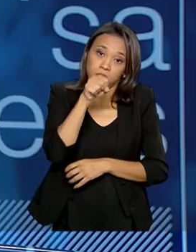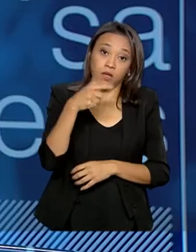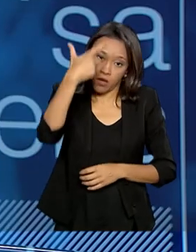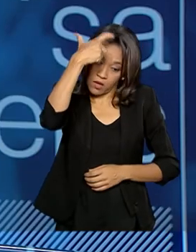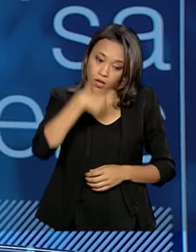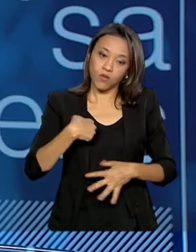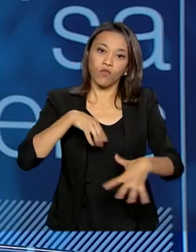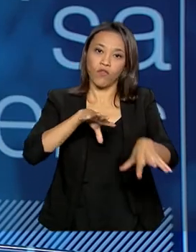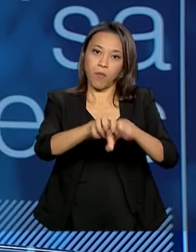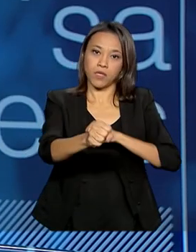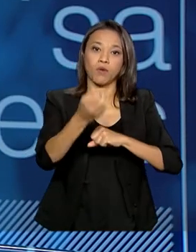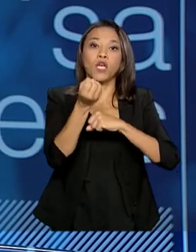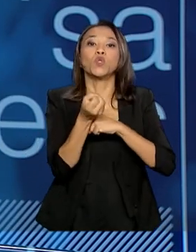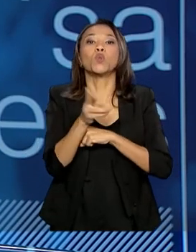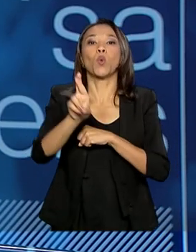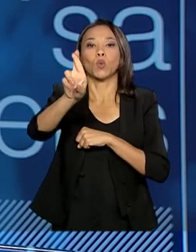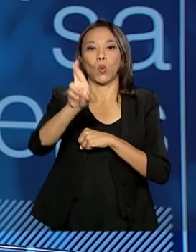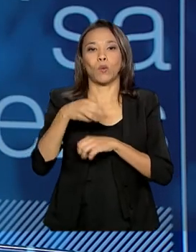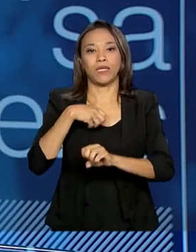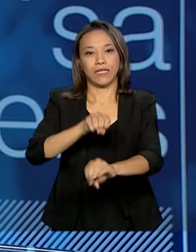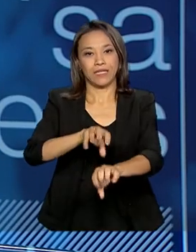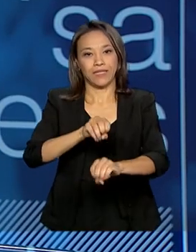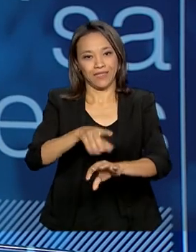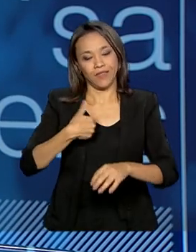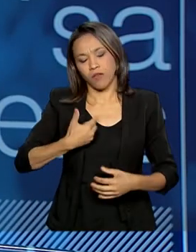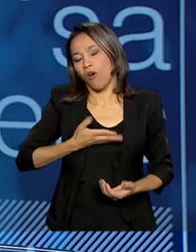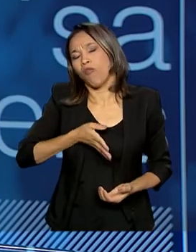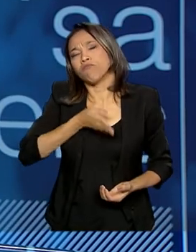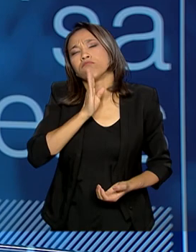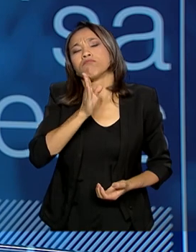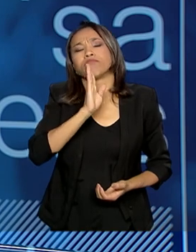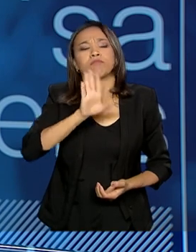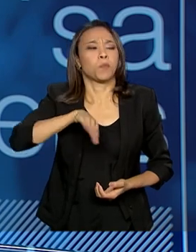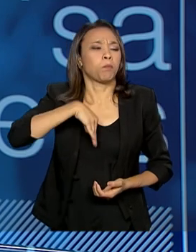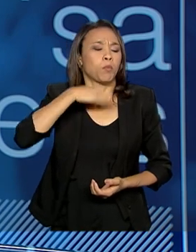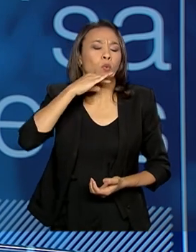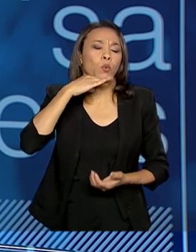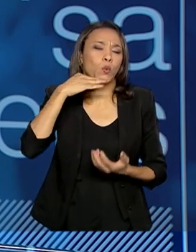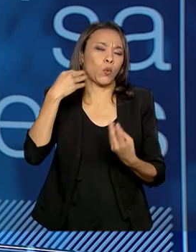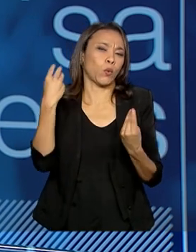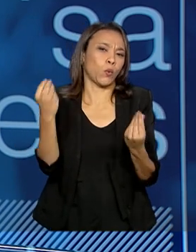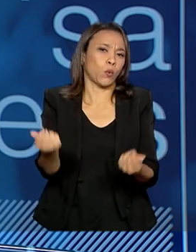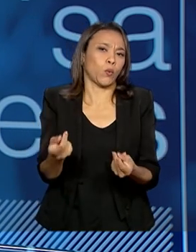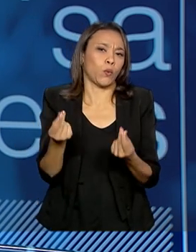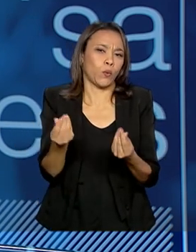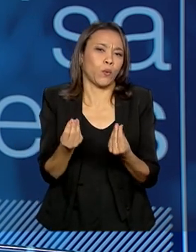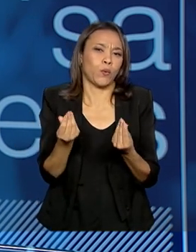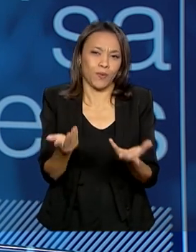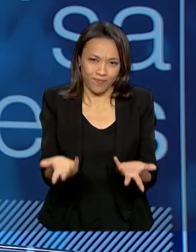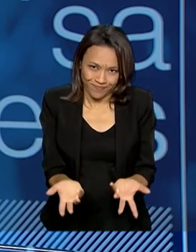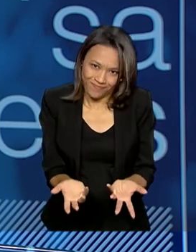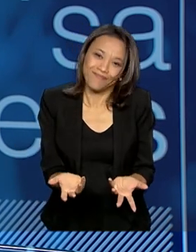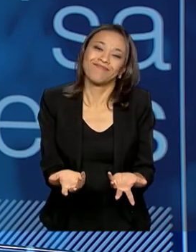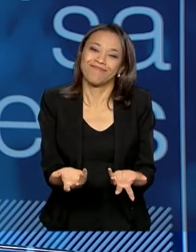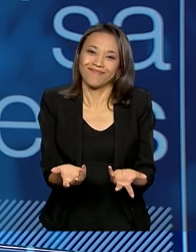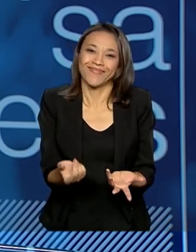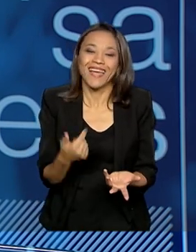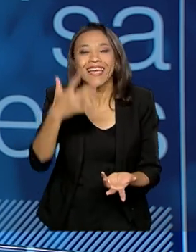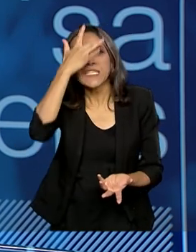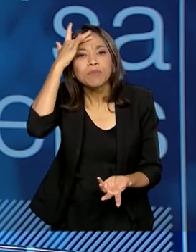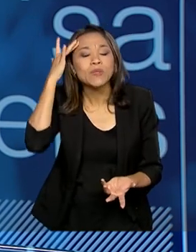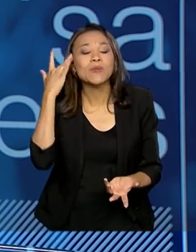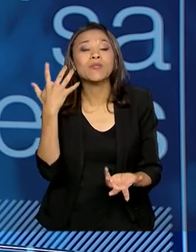sou doutor em educação, então eu tenho, eu bebo dessa água muito grande, tenho muita vontade que as pessoas